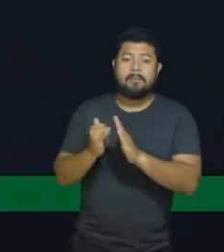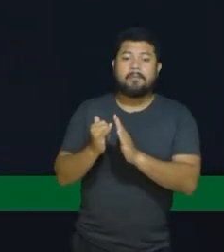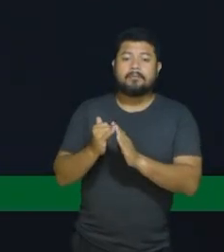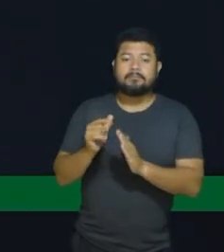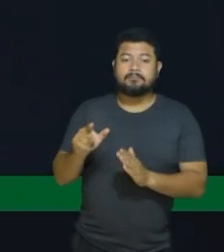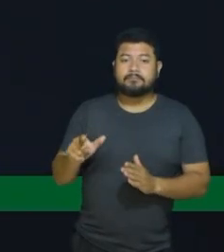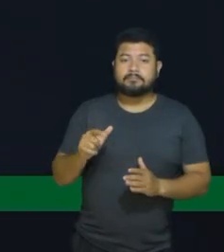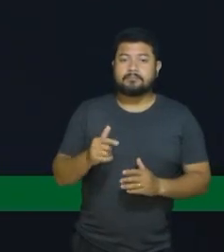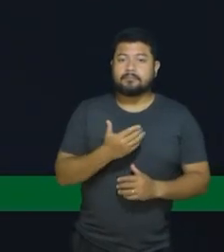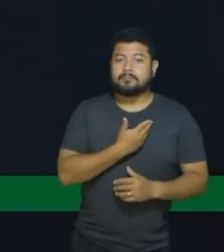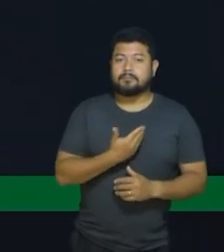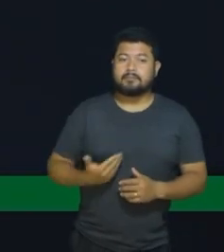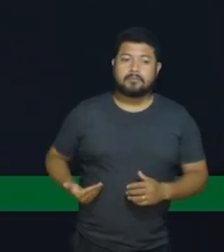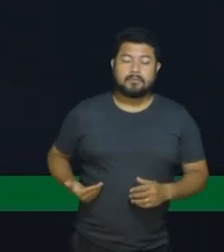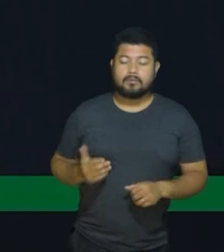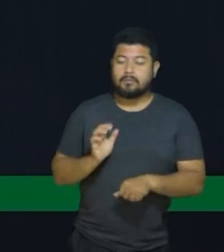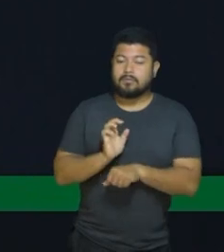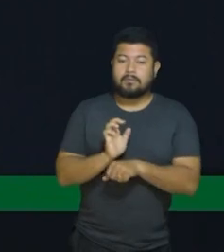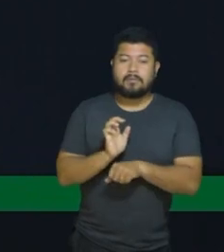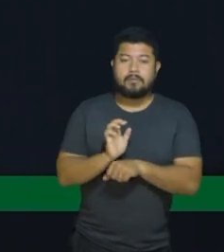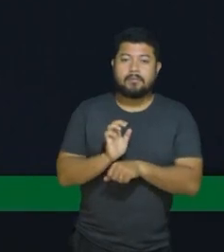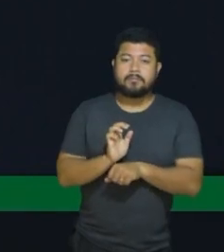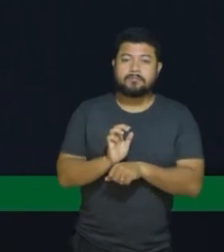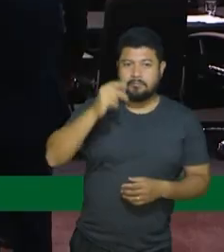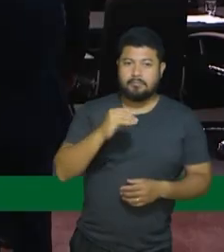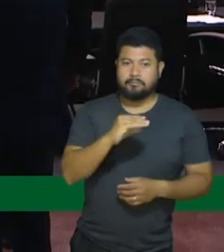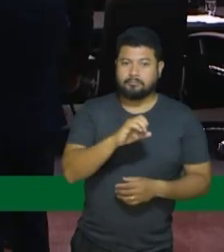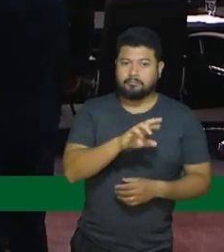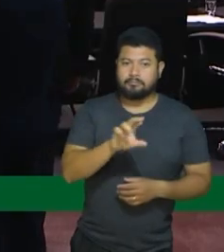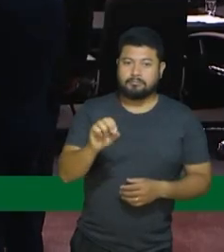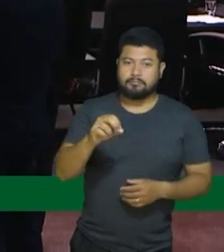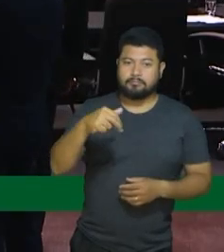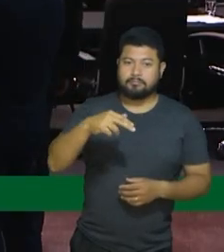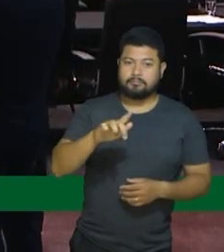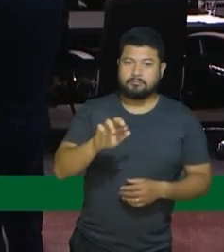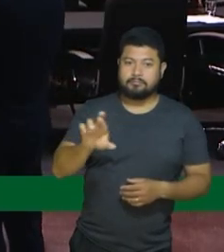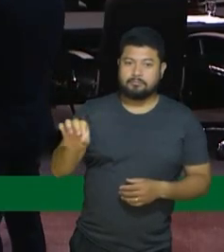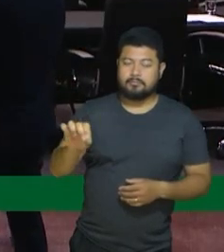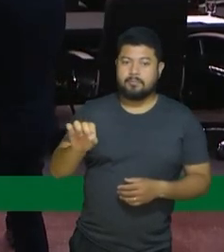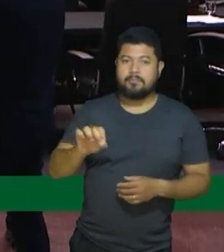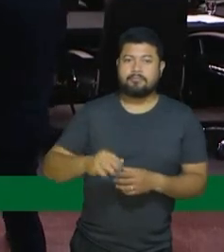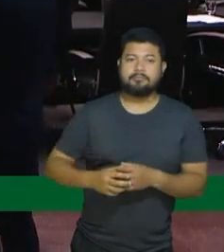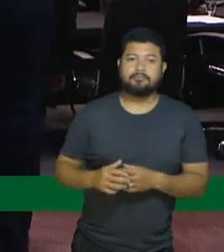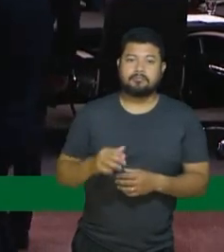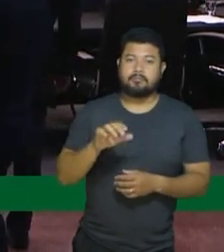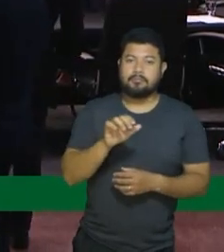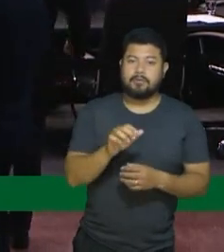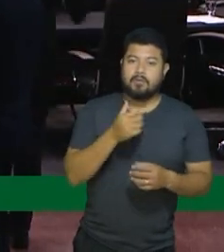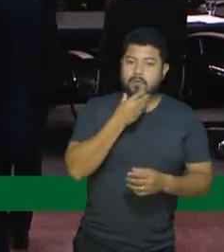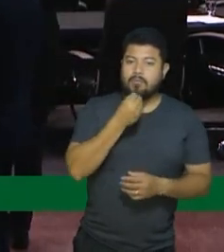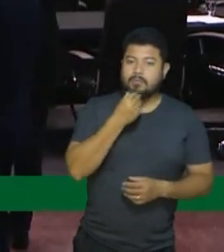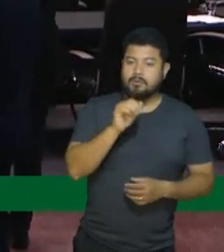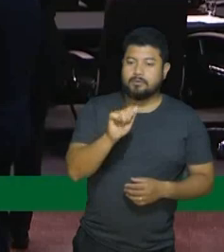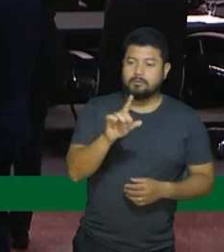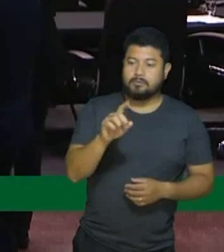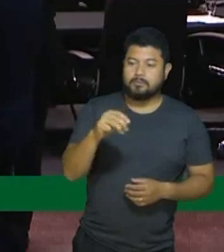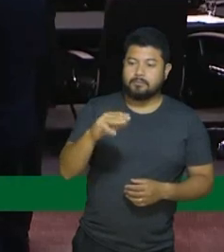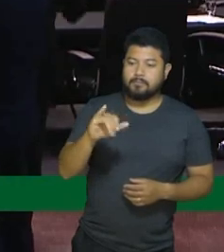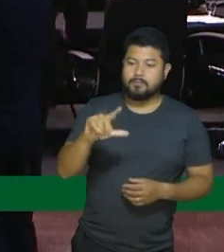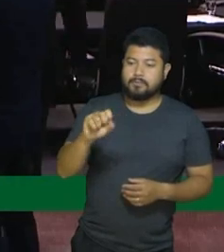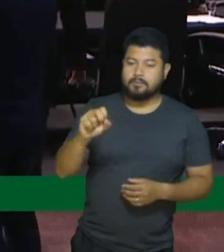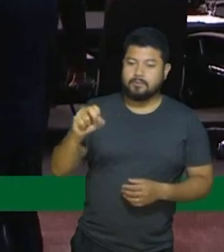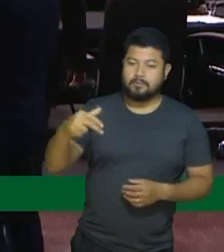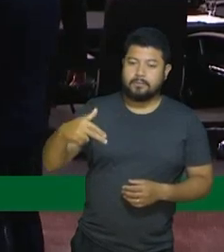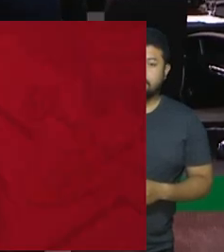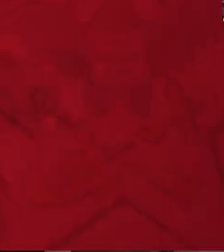apresentado pelo assessor Hélder de Holande. Tendo grande importância para Lages, o hospital é referência em dezenas de serviços de